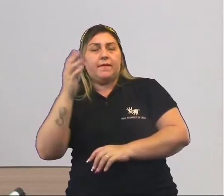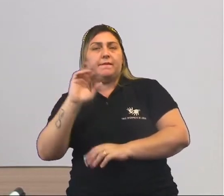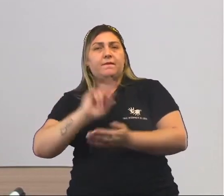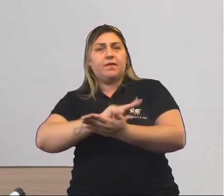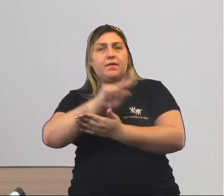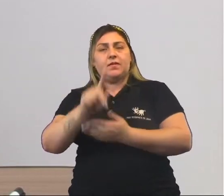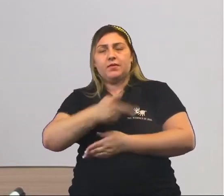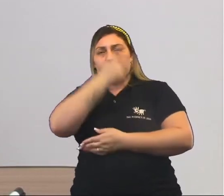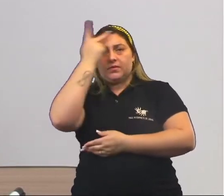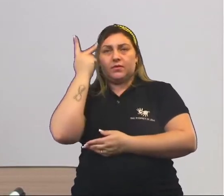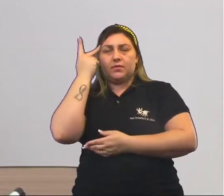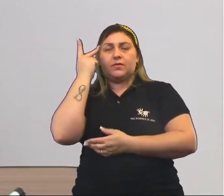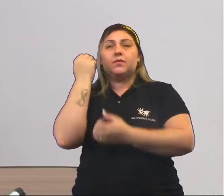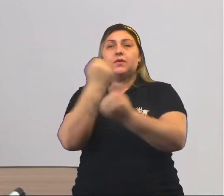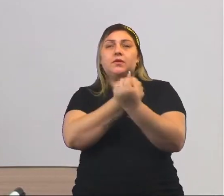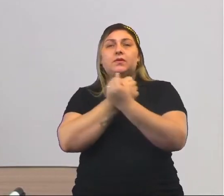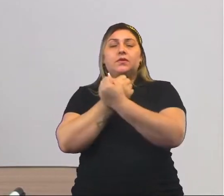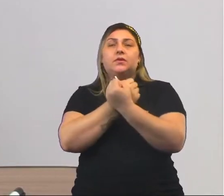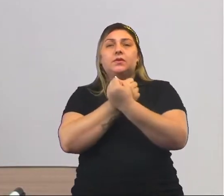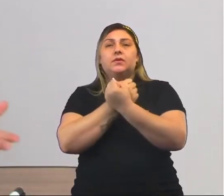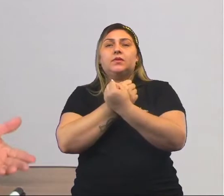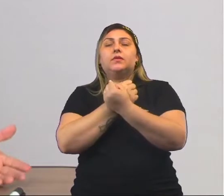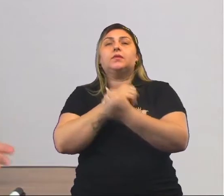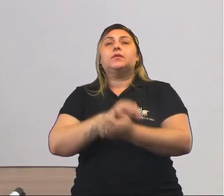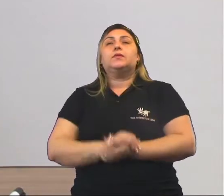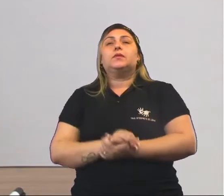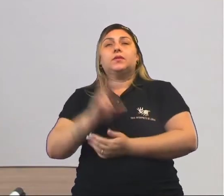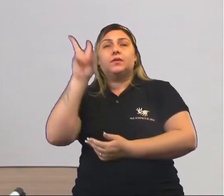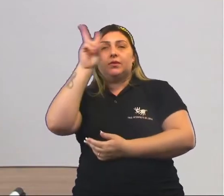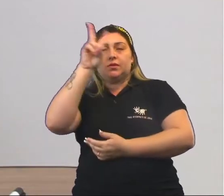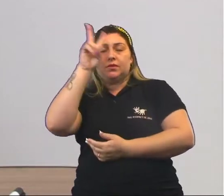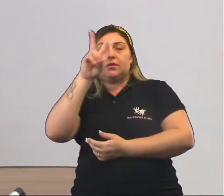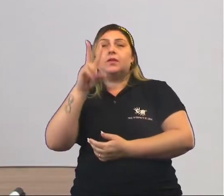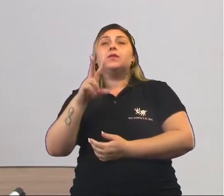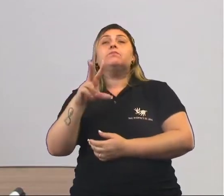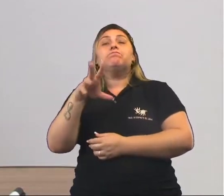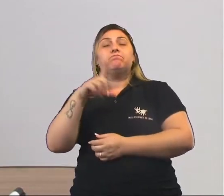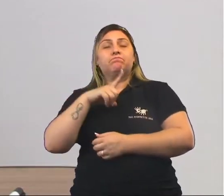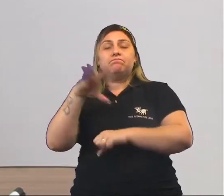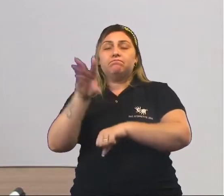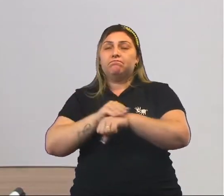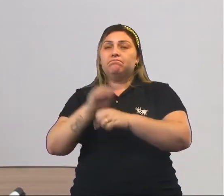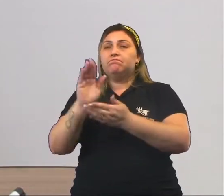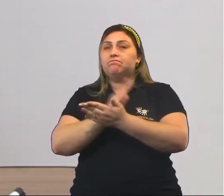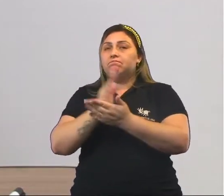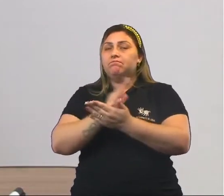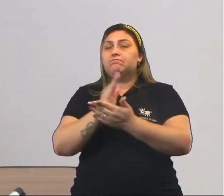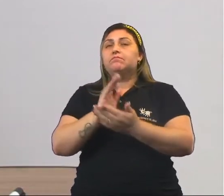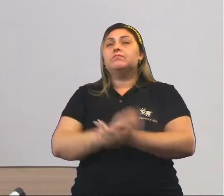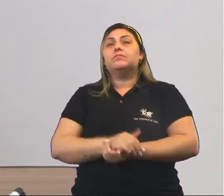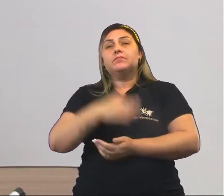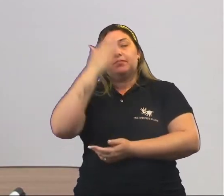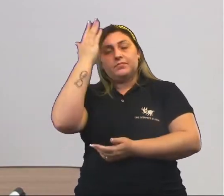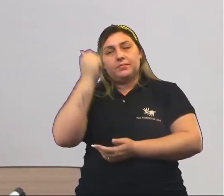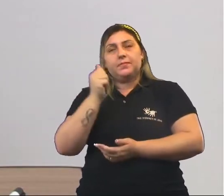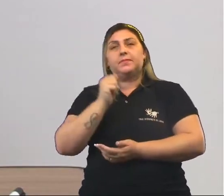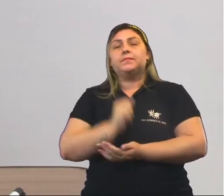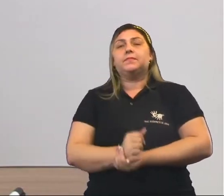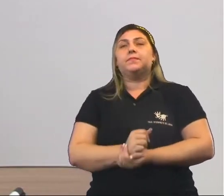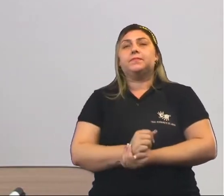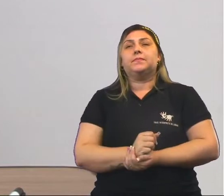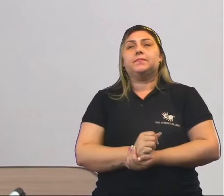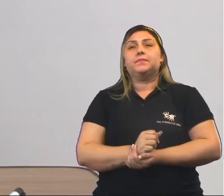várias pessoas que foram escravizadas aí, conforme a história que nós temos conhecimento em alguns aspectos. Sabemos que isso é um pouco